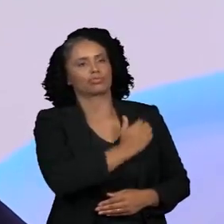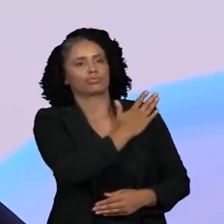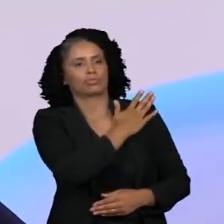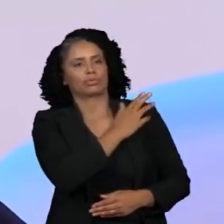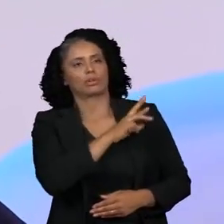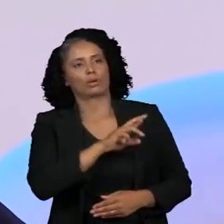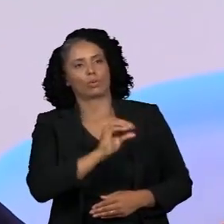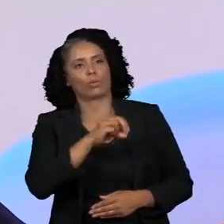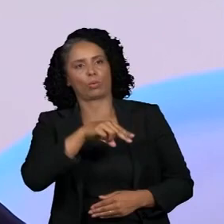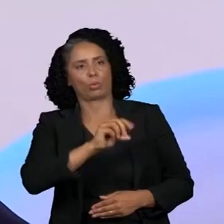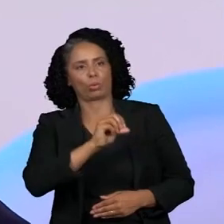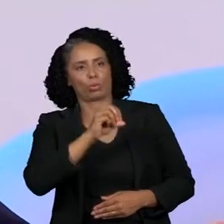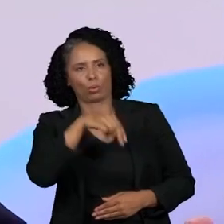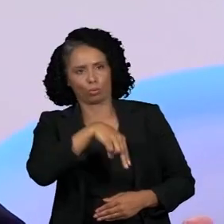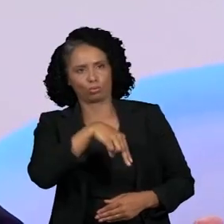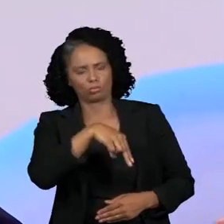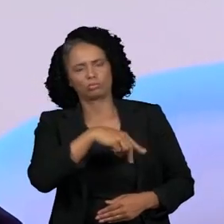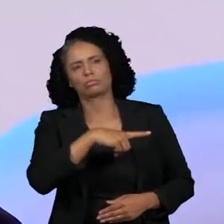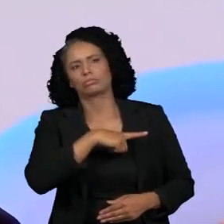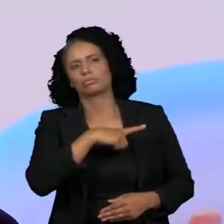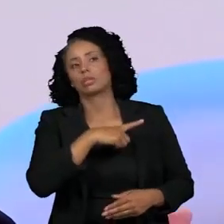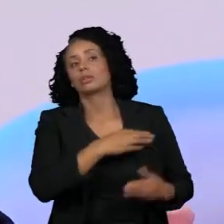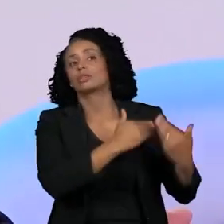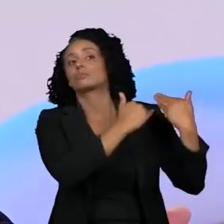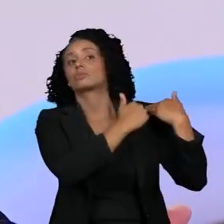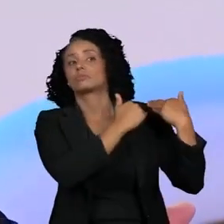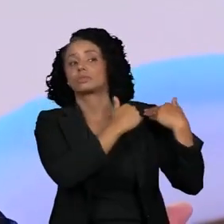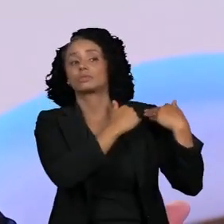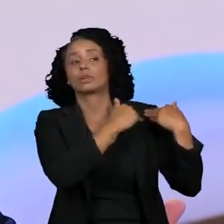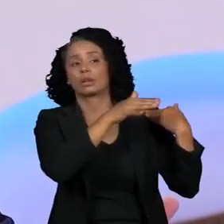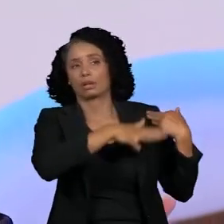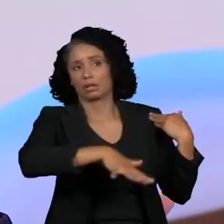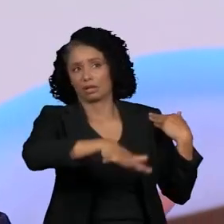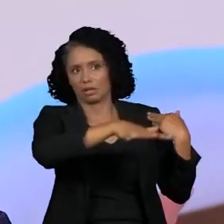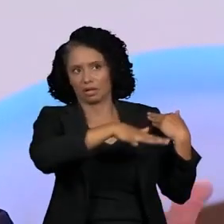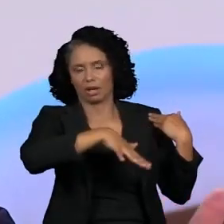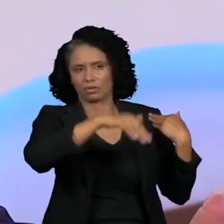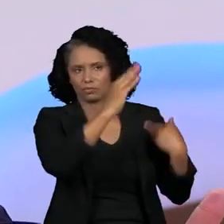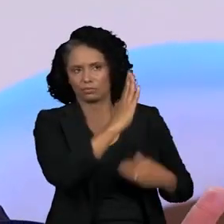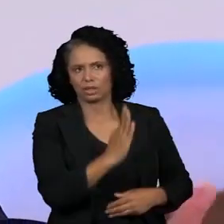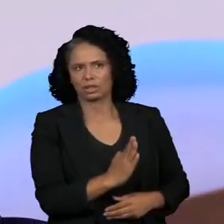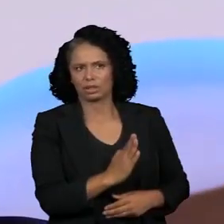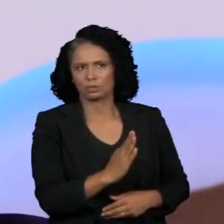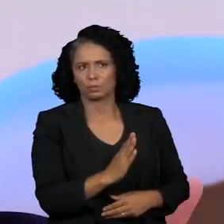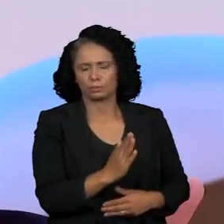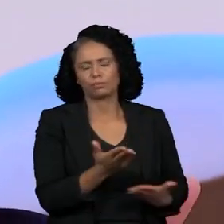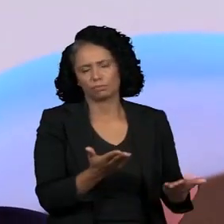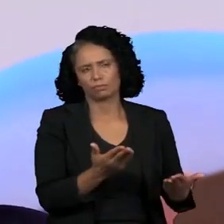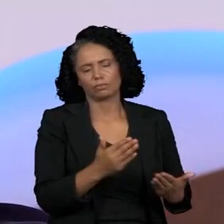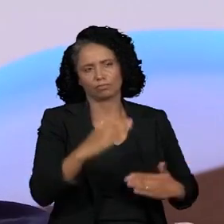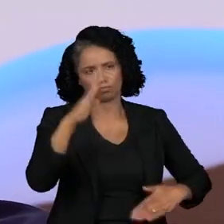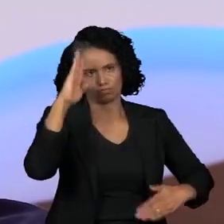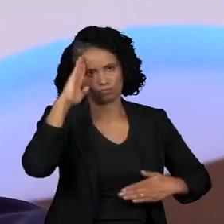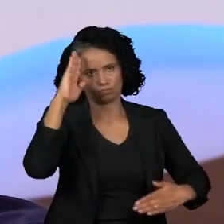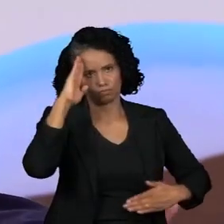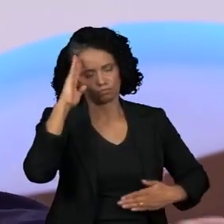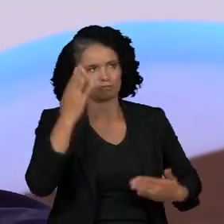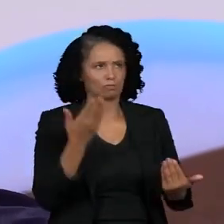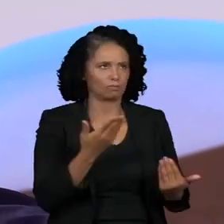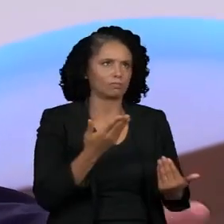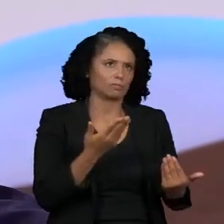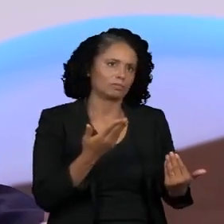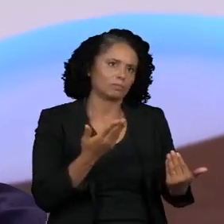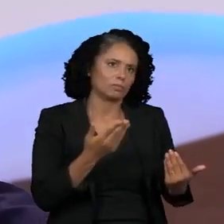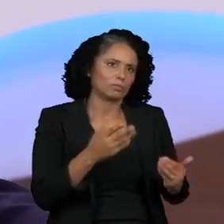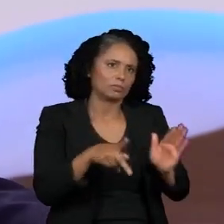dentro do território, mas o Exército, o que controlou a fronteira é a Polícia Federal. Quer dizer, você usar o